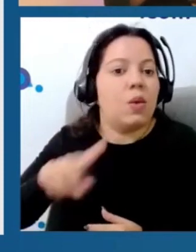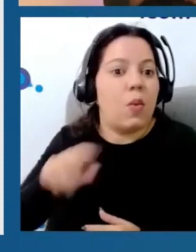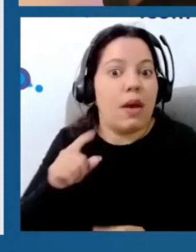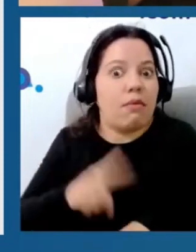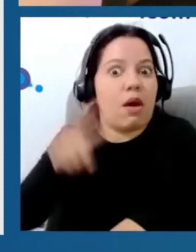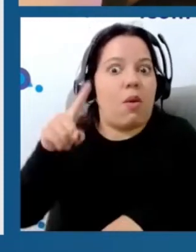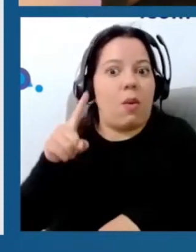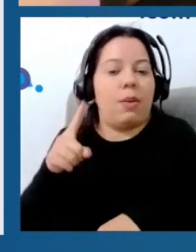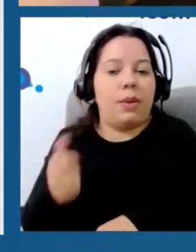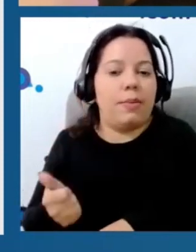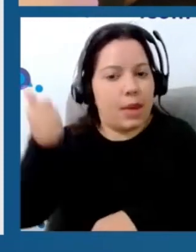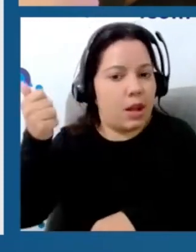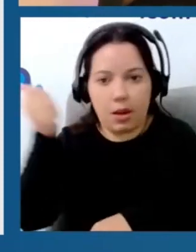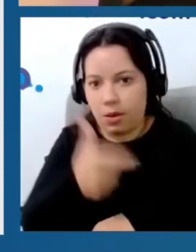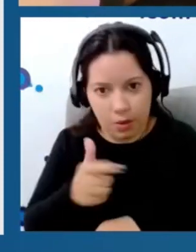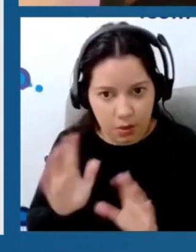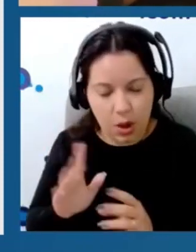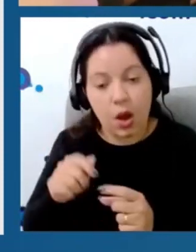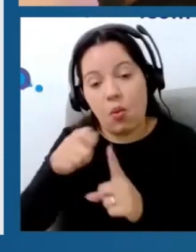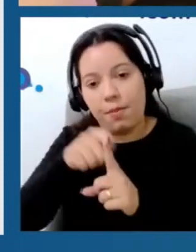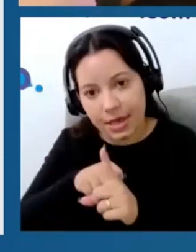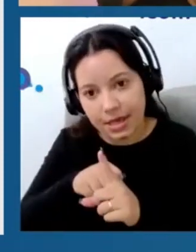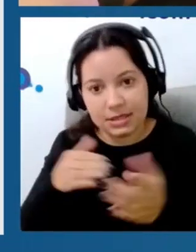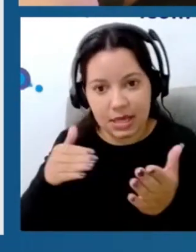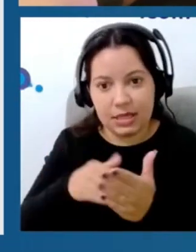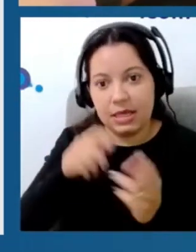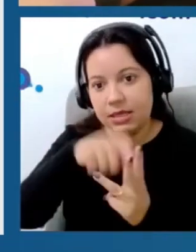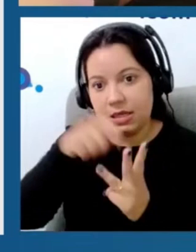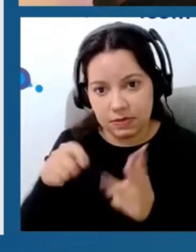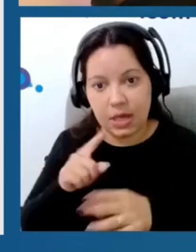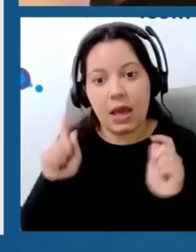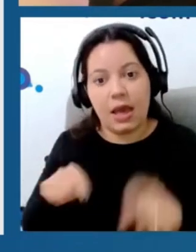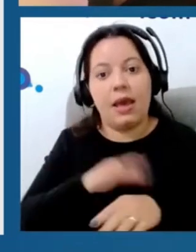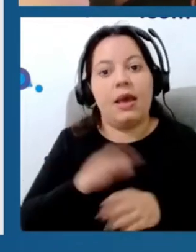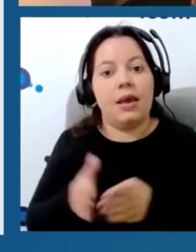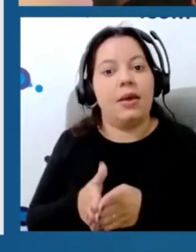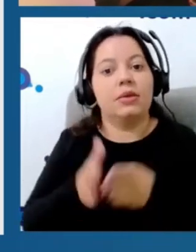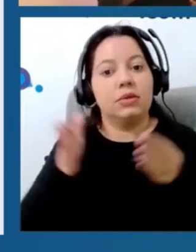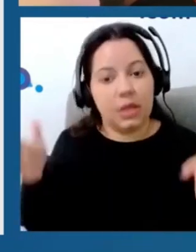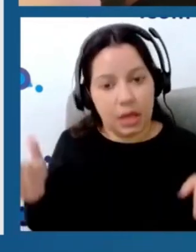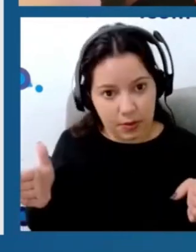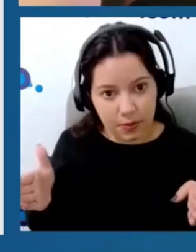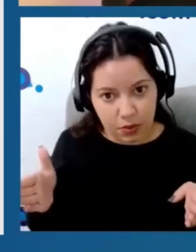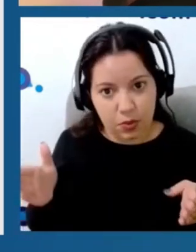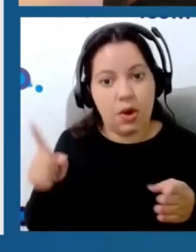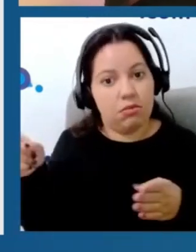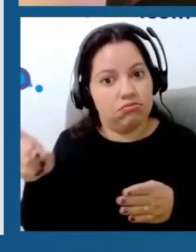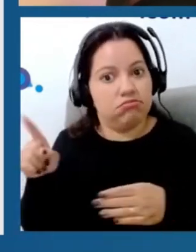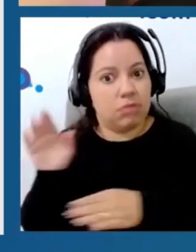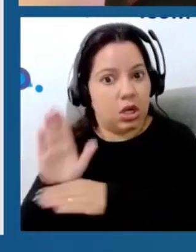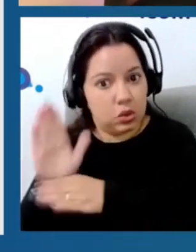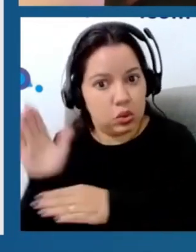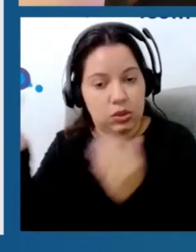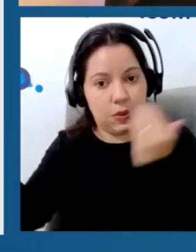após a terapia ou um a três meses. Ou seja, o efeito estaria ali restrito ao momento durante a estimulação. Porém,